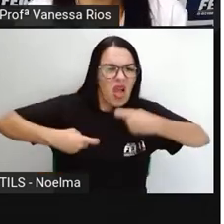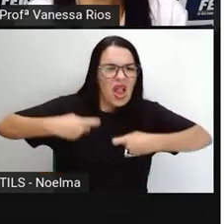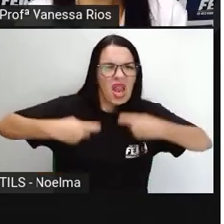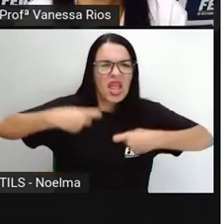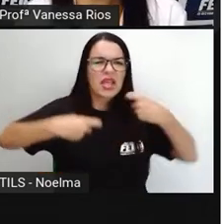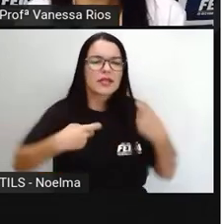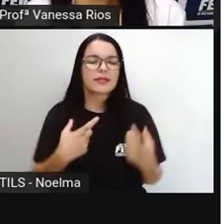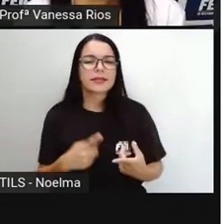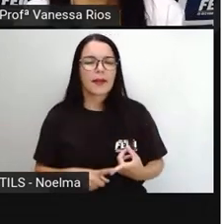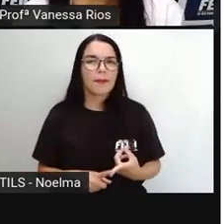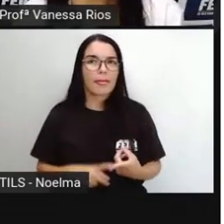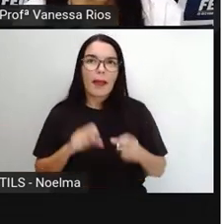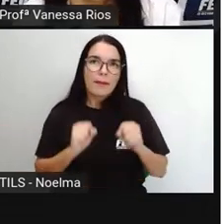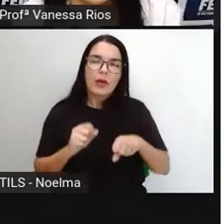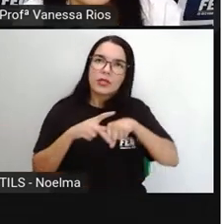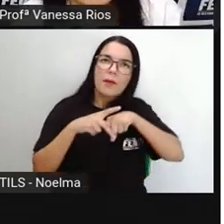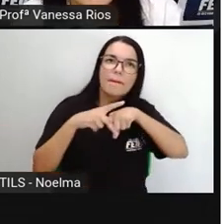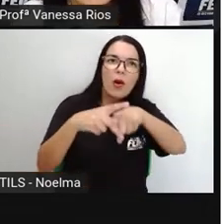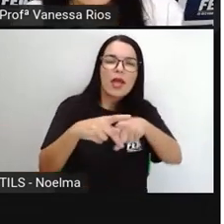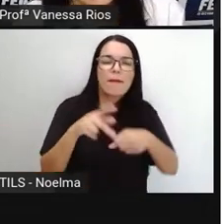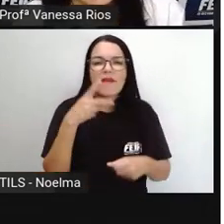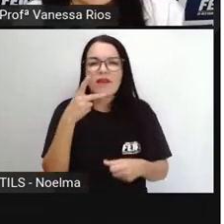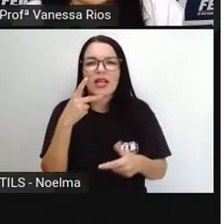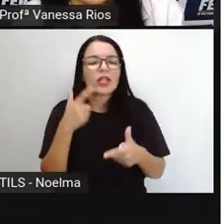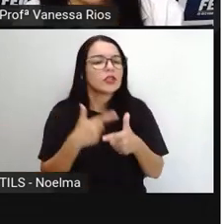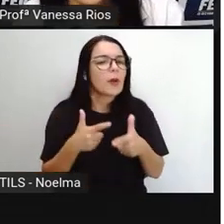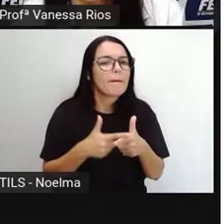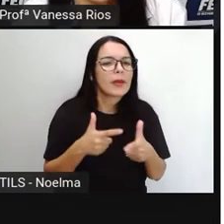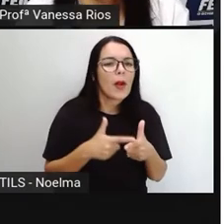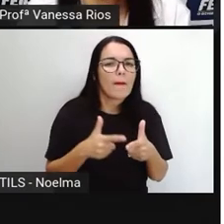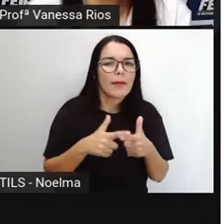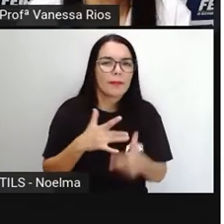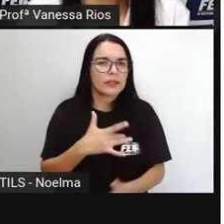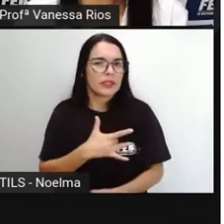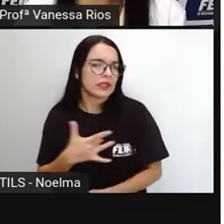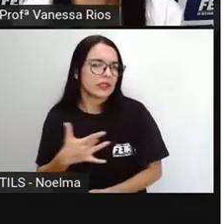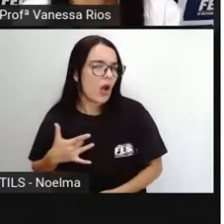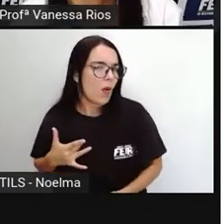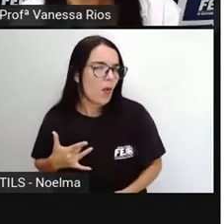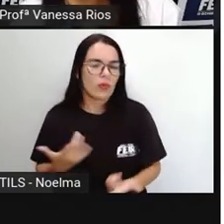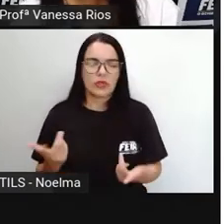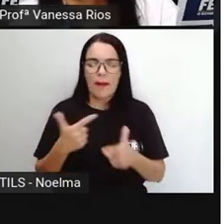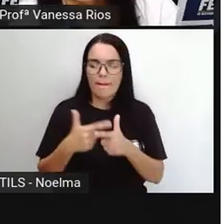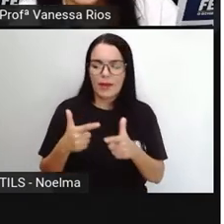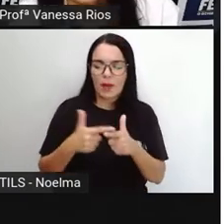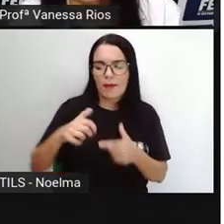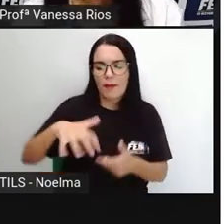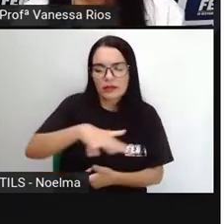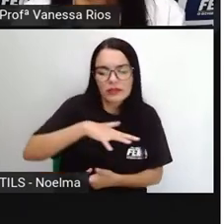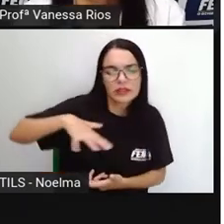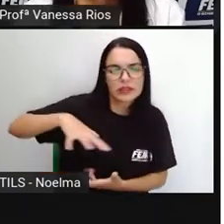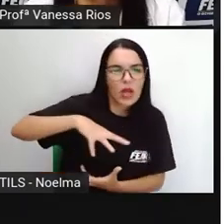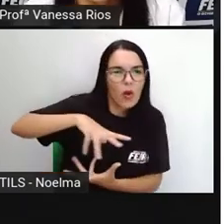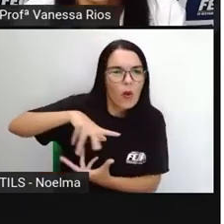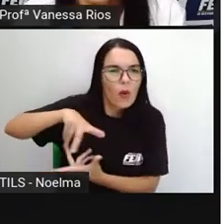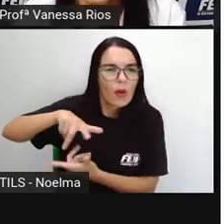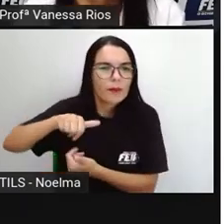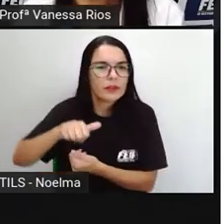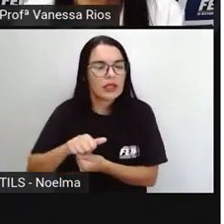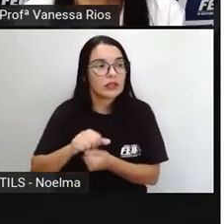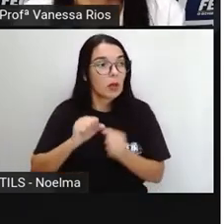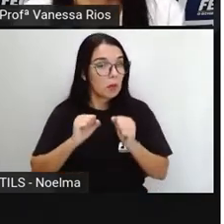poema falando sobre problemas da saúde, problemas ambientais. Então, os